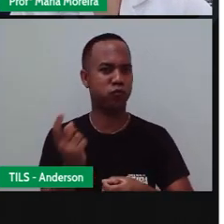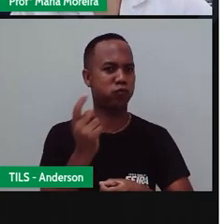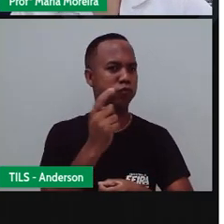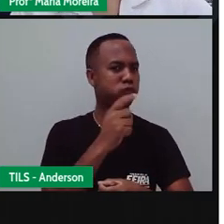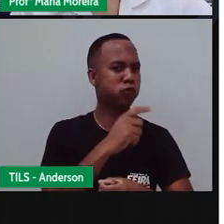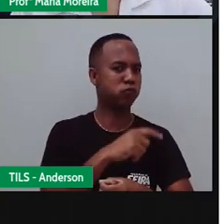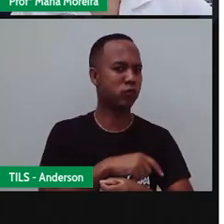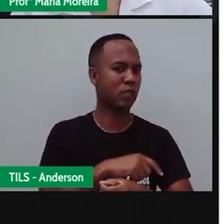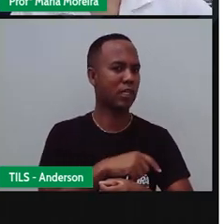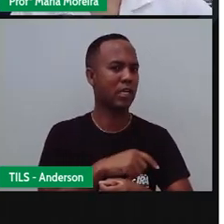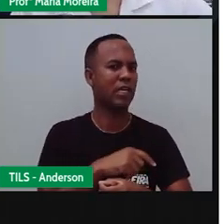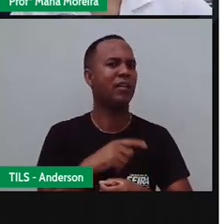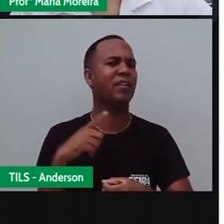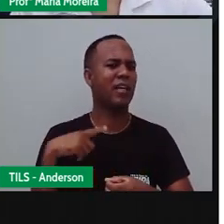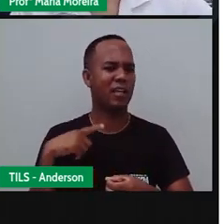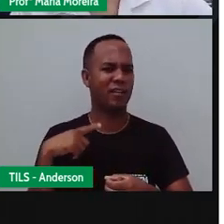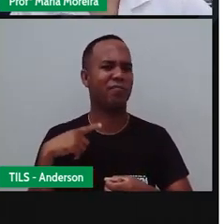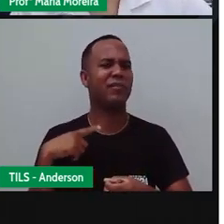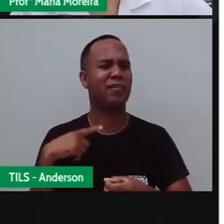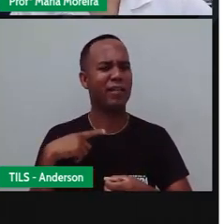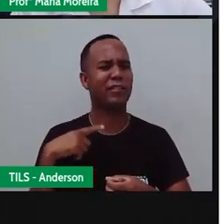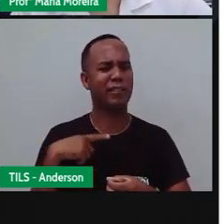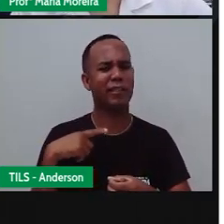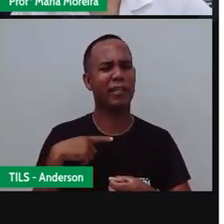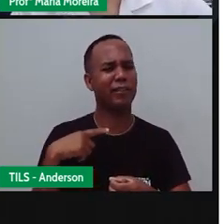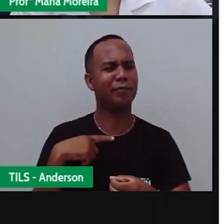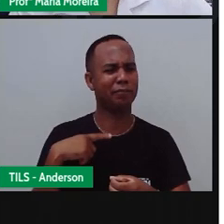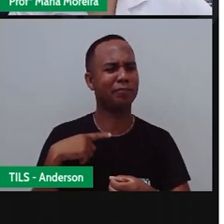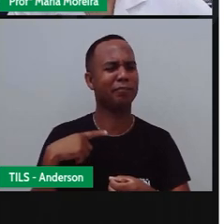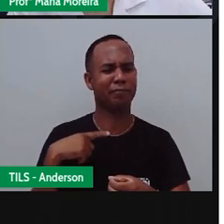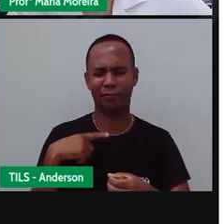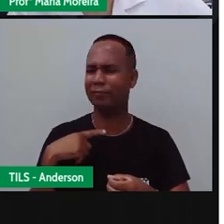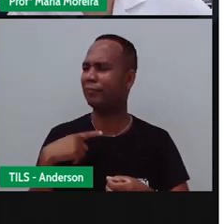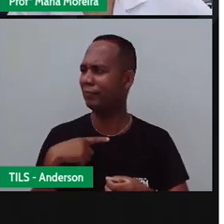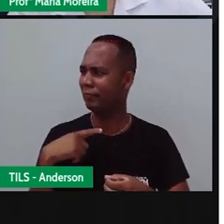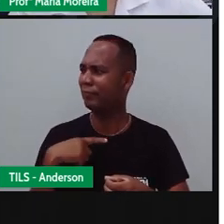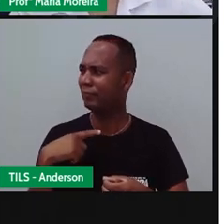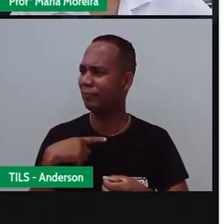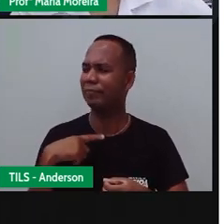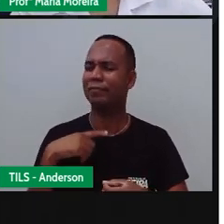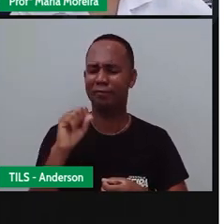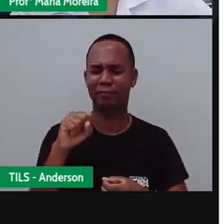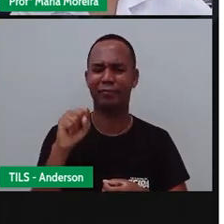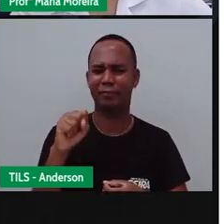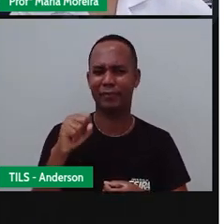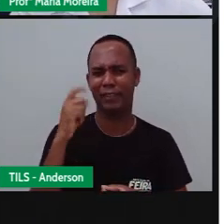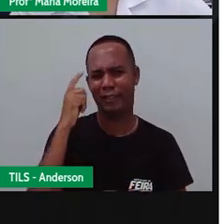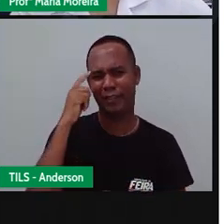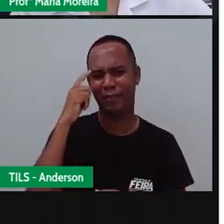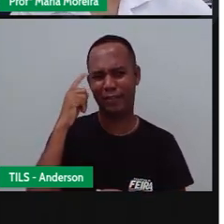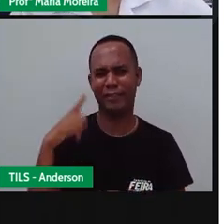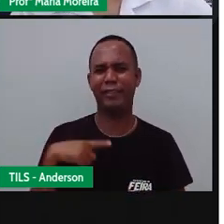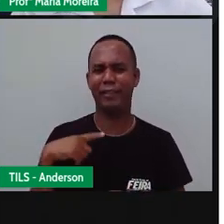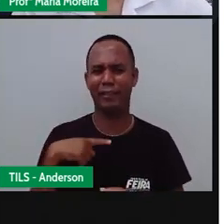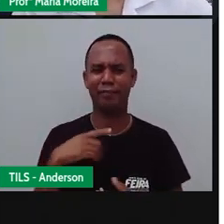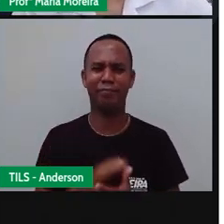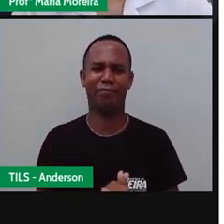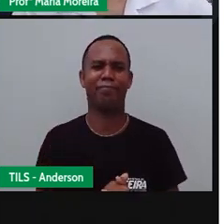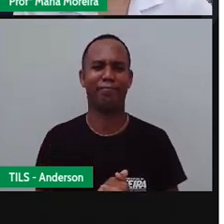Será? O é você acha? Você acha? Eu já não sei